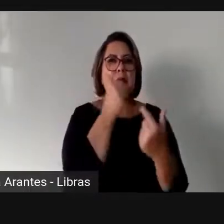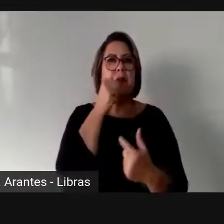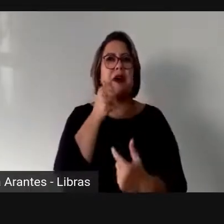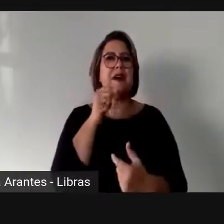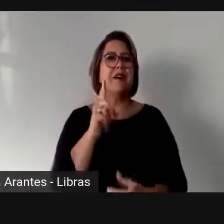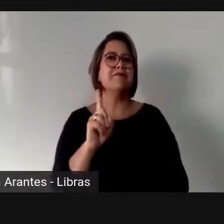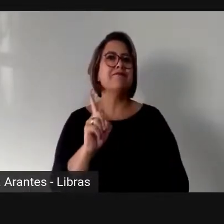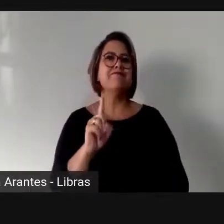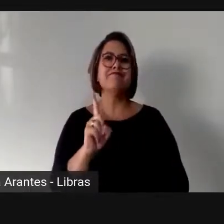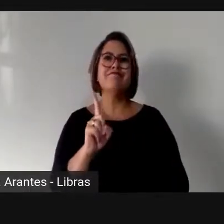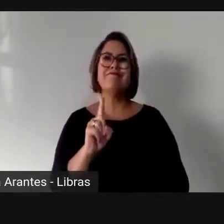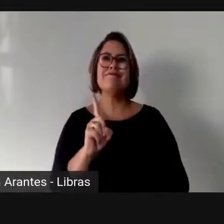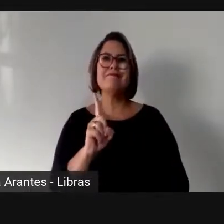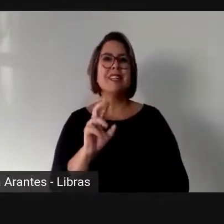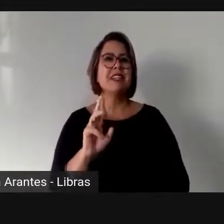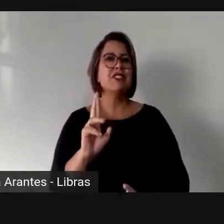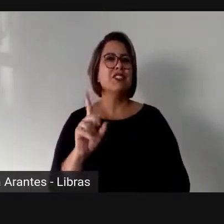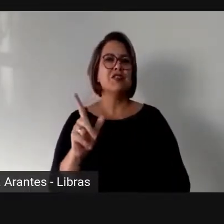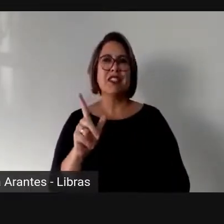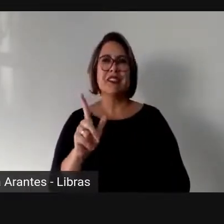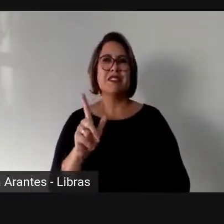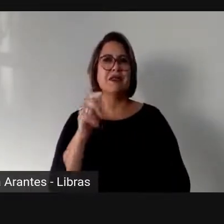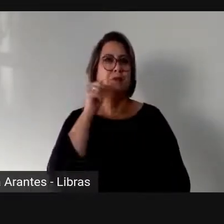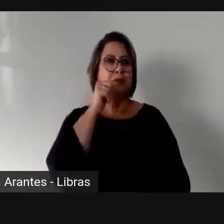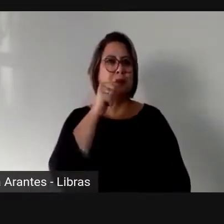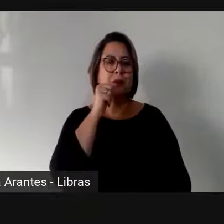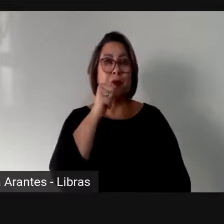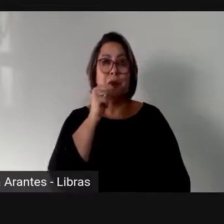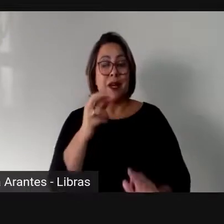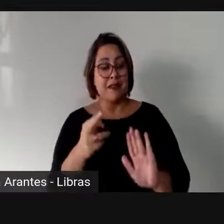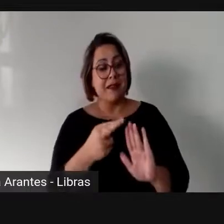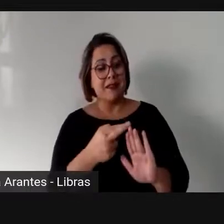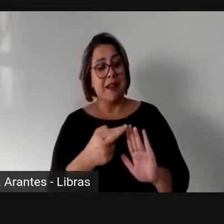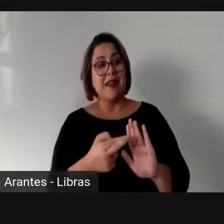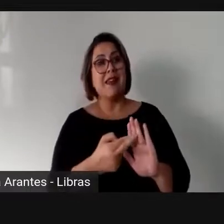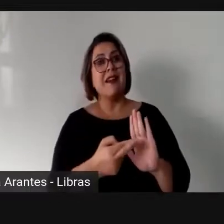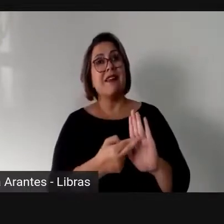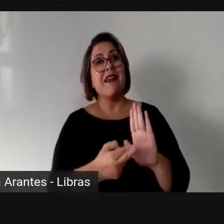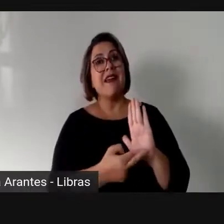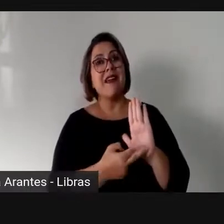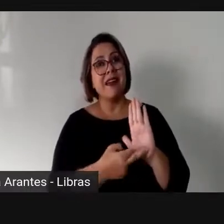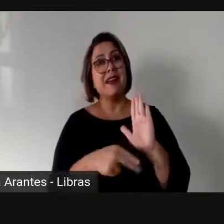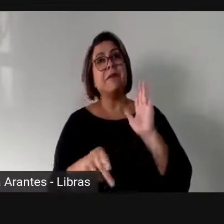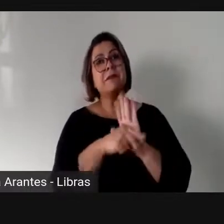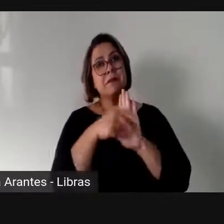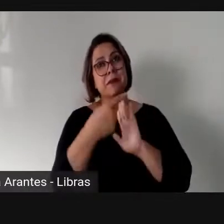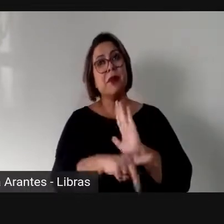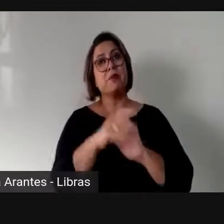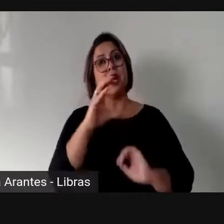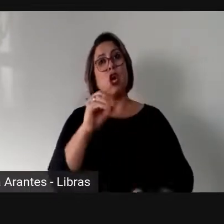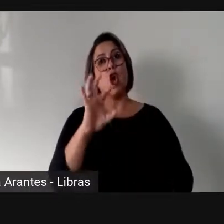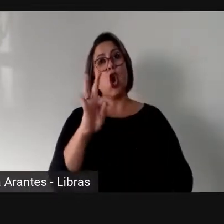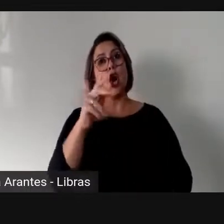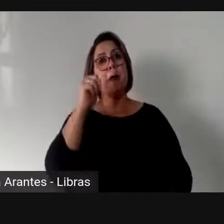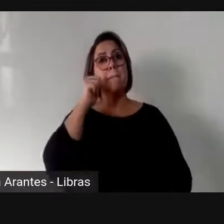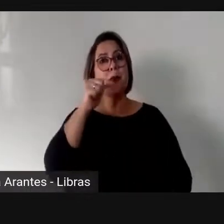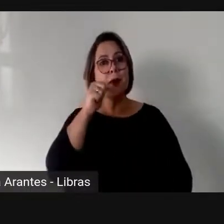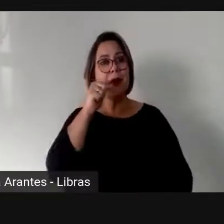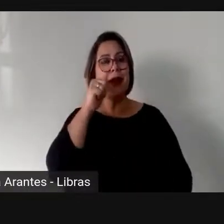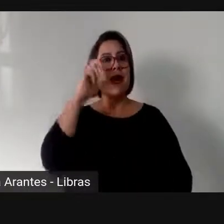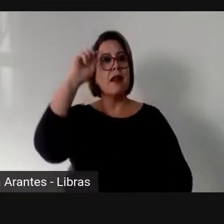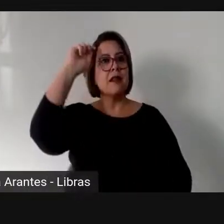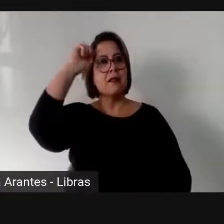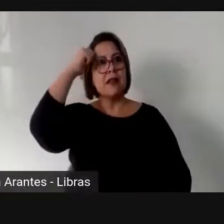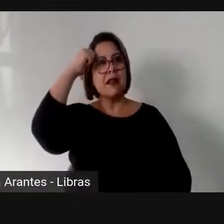pensou em estabelecer regras para as cotas para as mulheres negras. E as mulheres negras tiveram